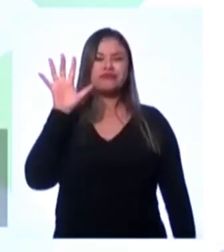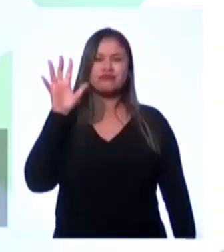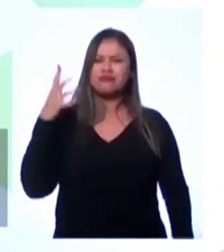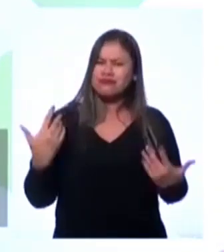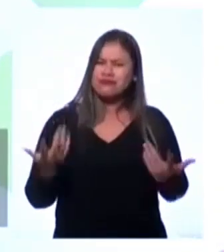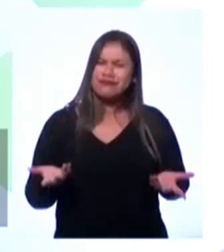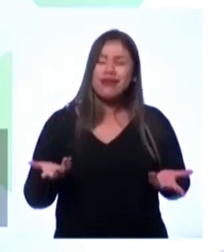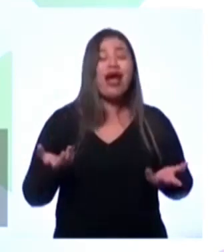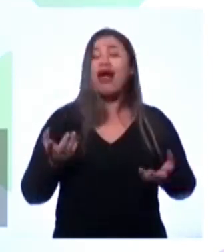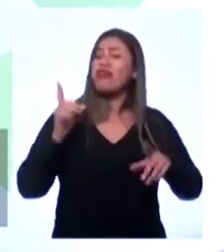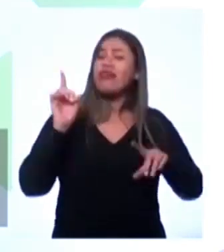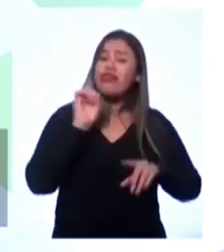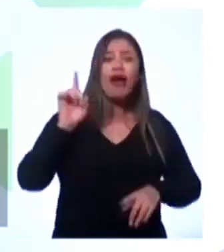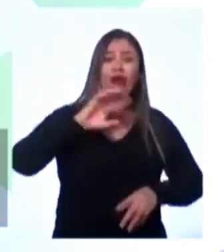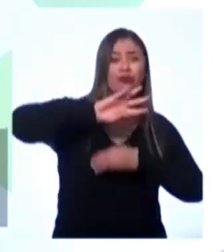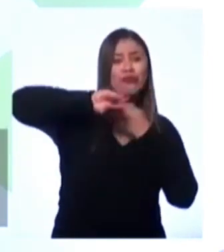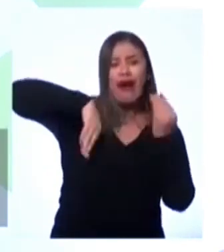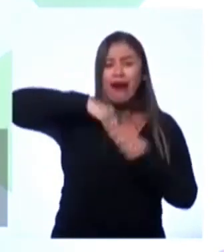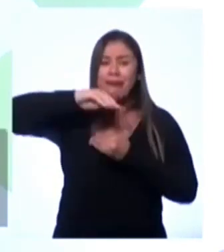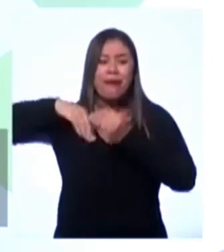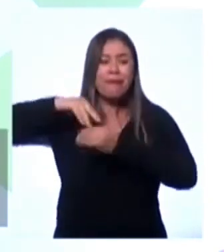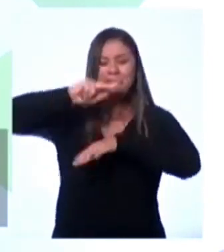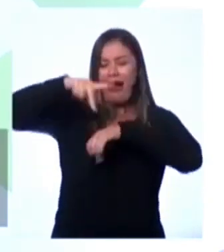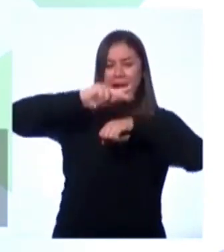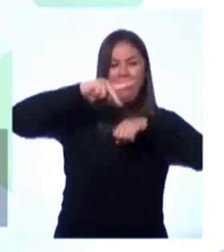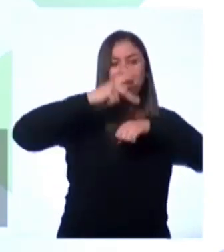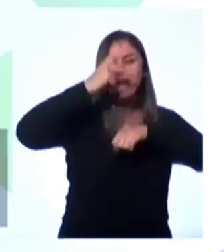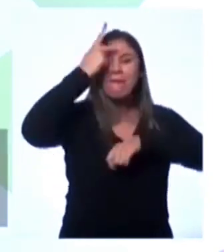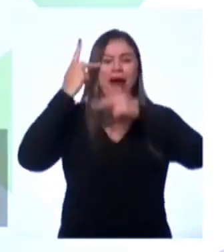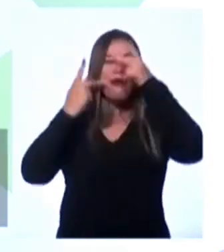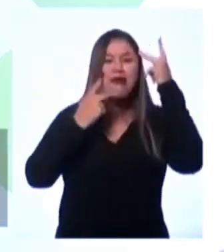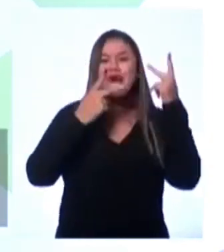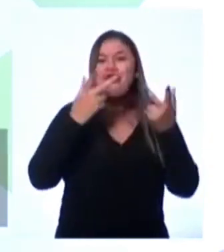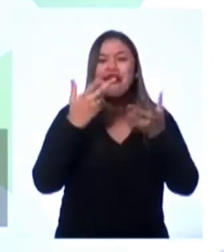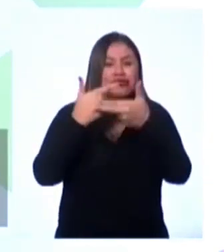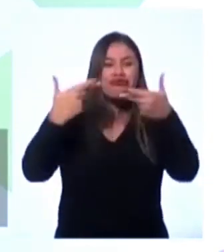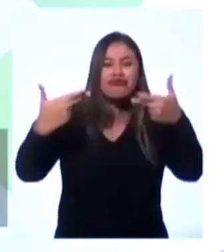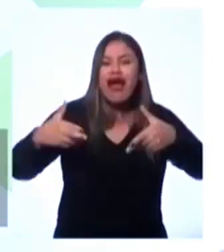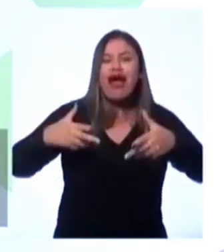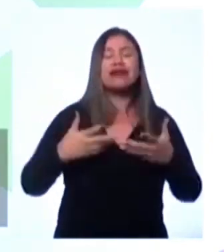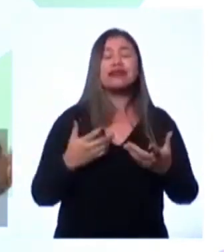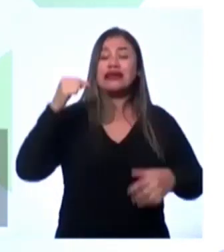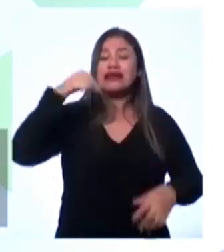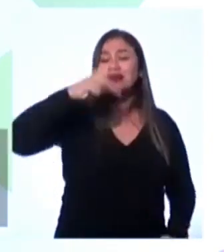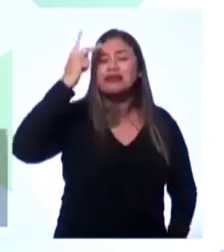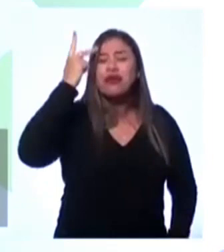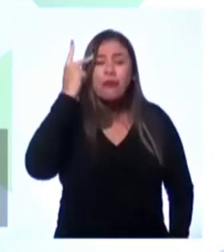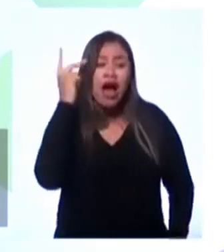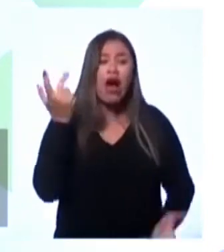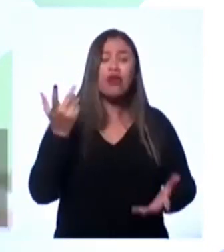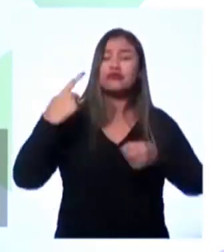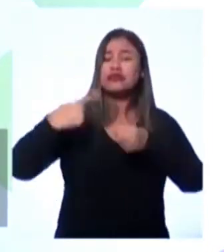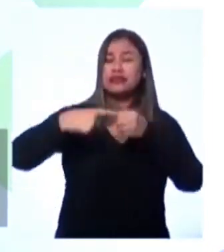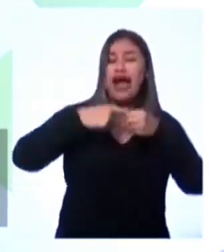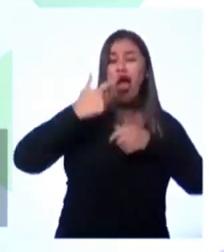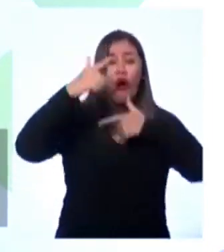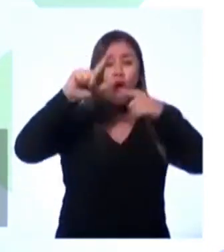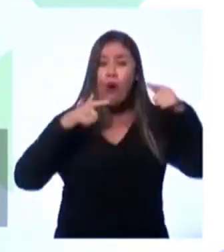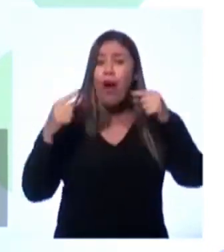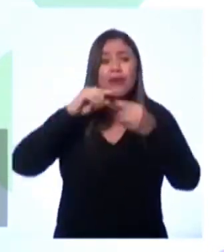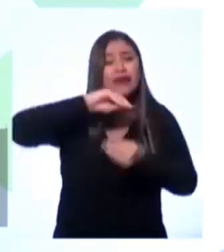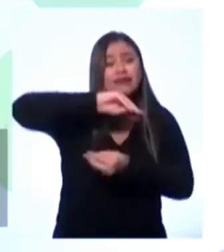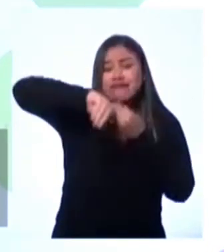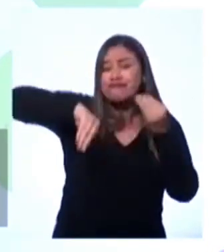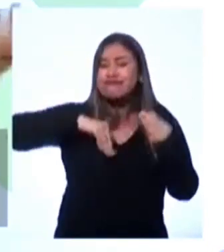na verdade, é uma grande mistura, né, de todos esses povos e a nossa cultura aqui em São Paulo, na sua cidade, ela é resultado justamente dessa